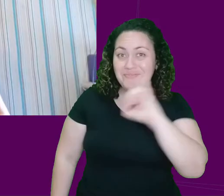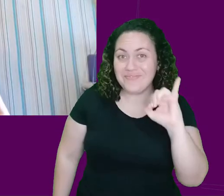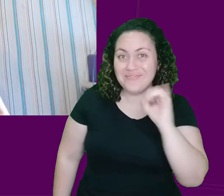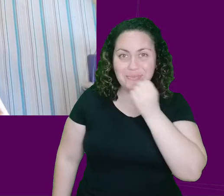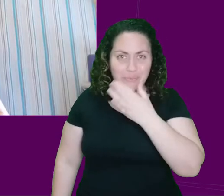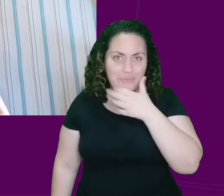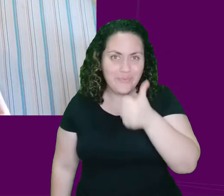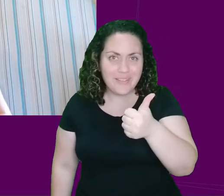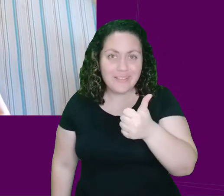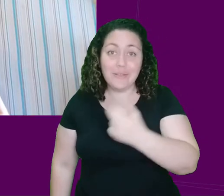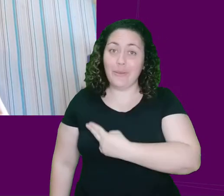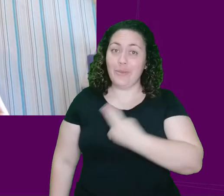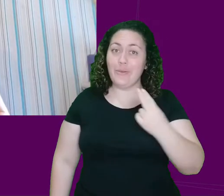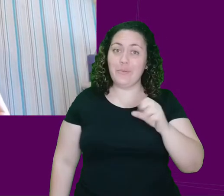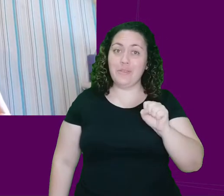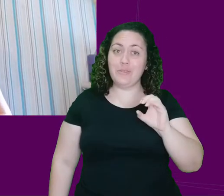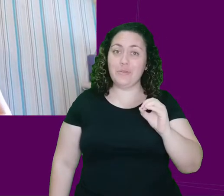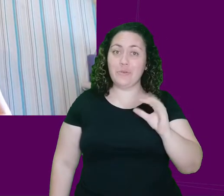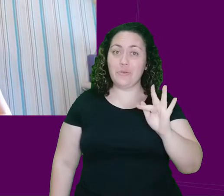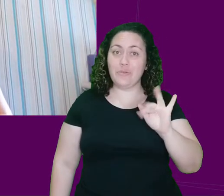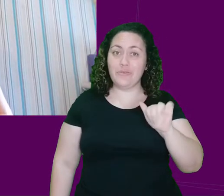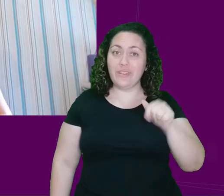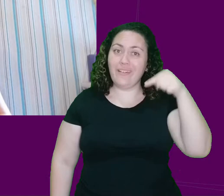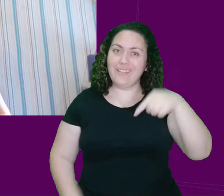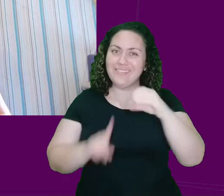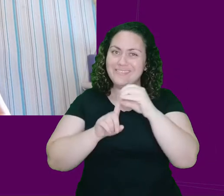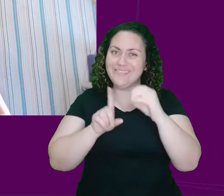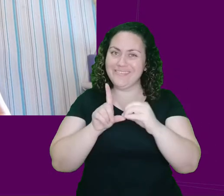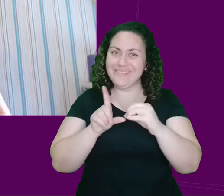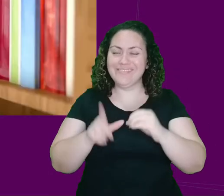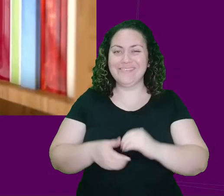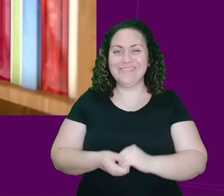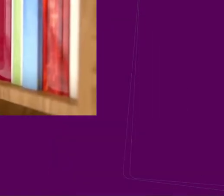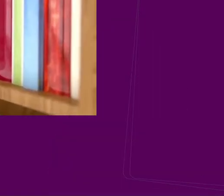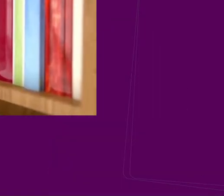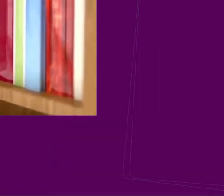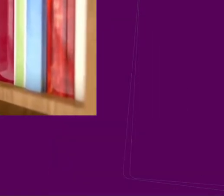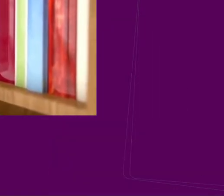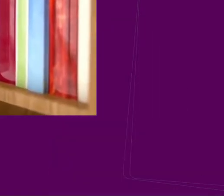Oi, pessoal, tudo bem? Eu sou a Sofia e esse é o Letras na Rede.